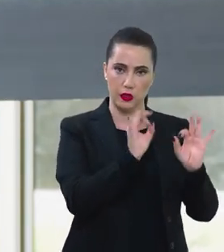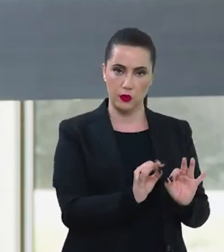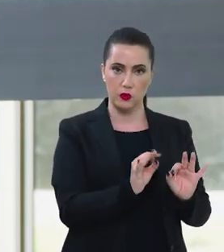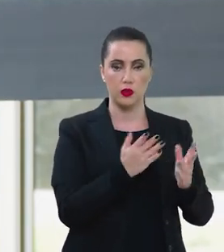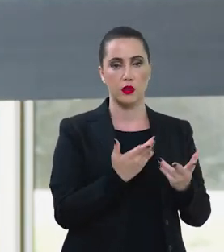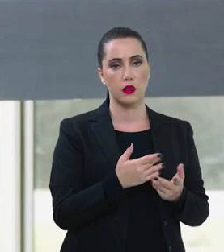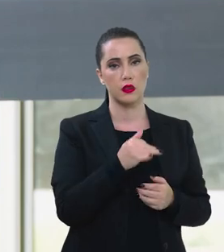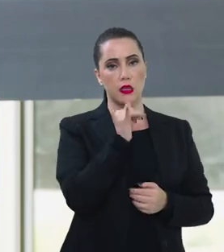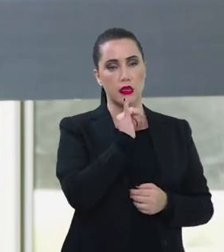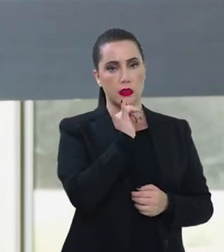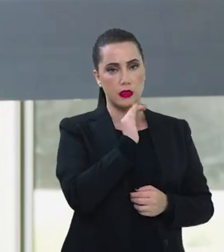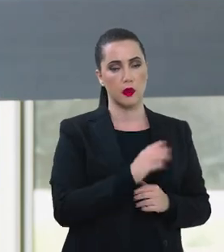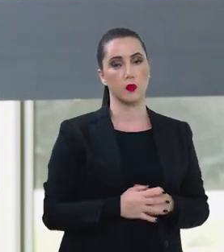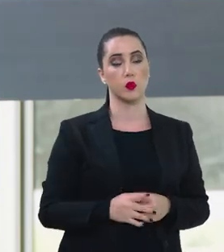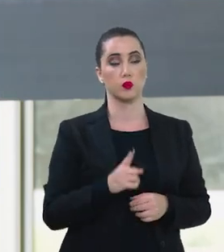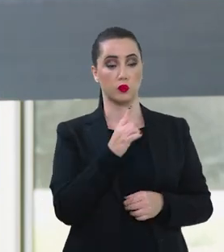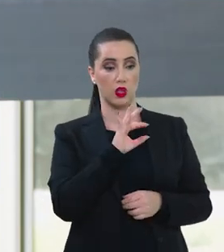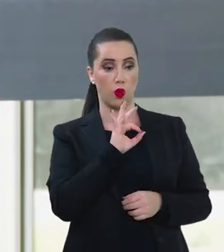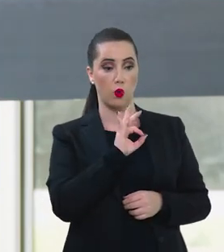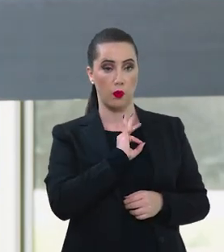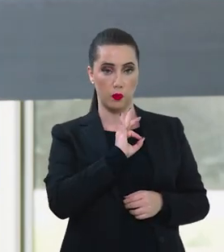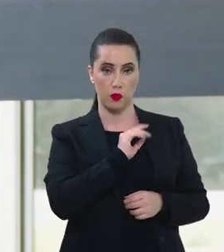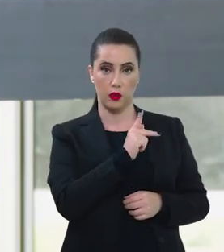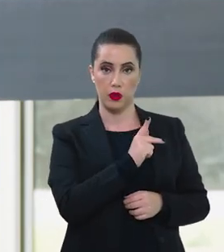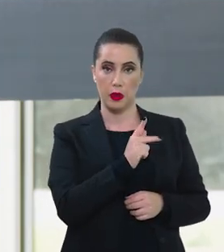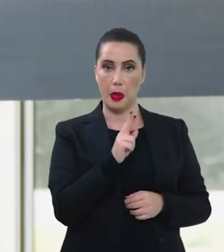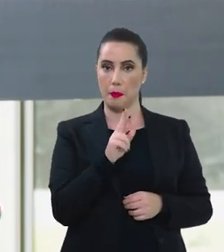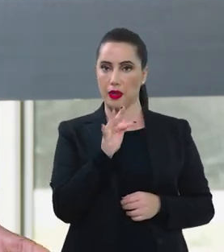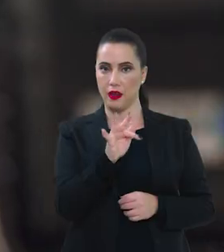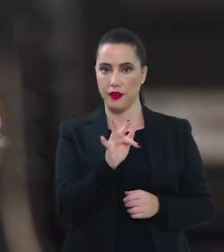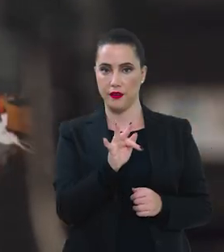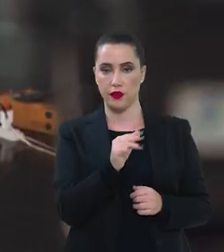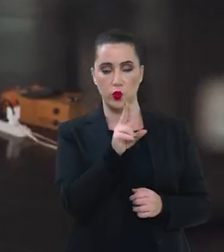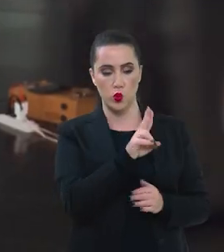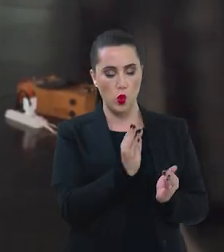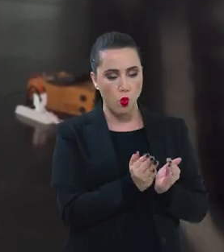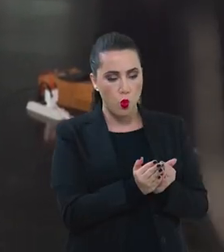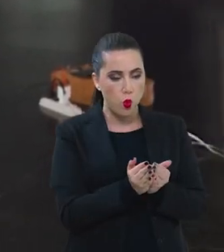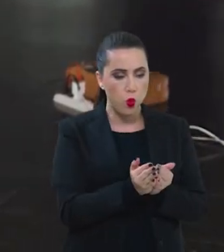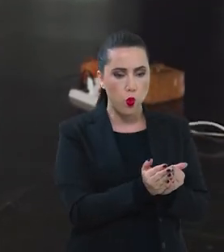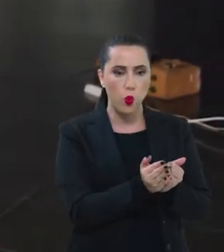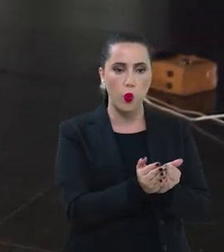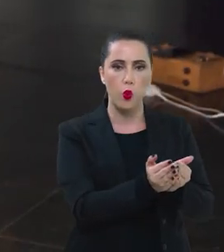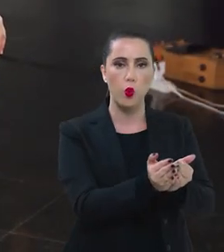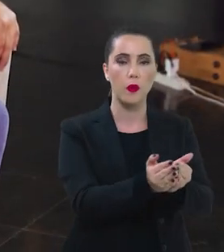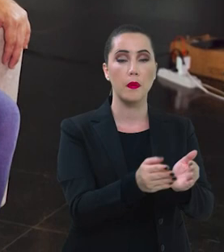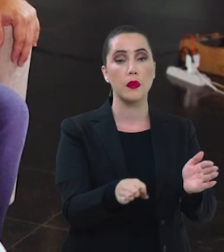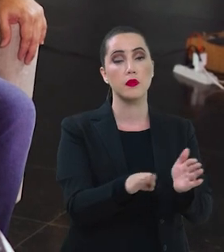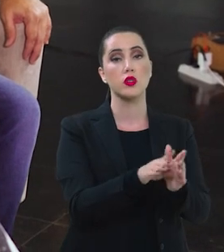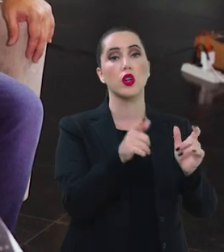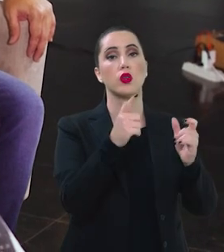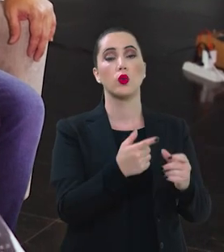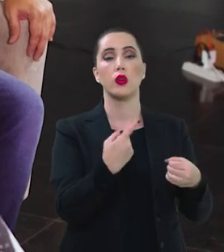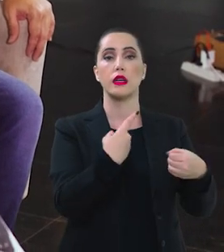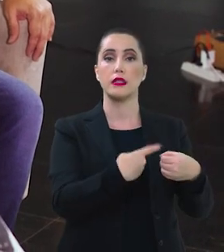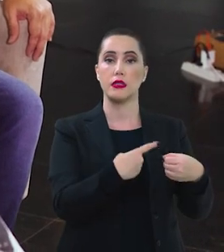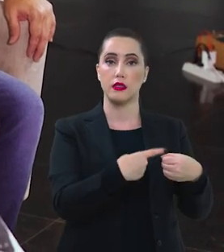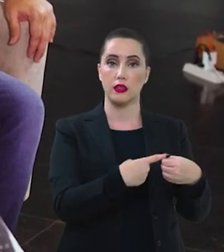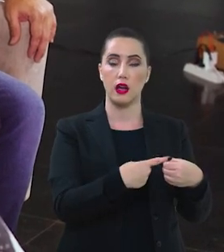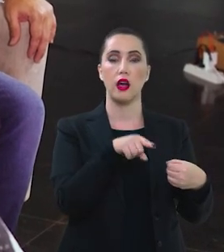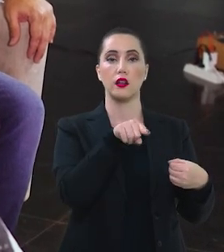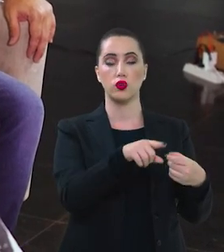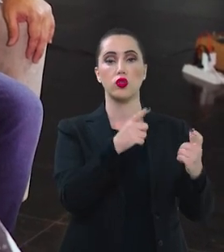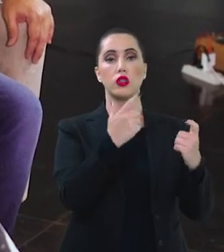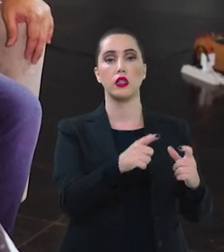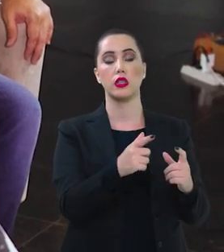exemplo, essa semana, uma base fluvial da Polícia da Rodoviária Federal já foi direcionada ali para a região do Vale do Javari, que é a